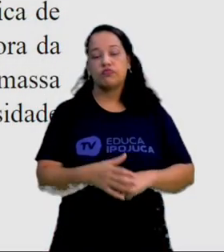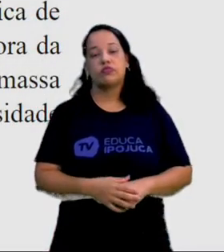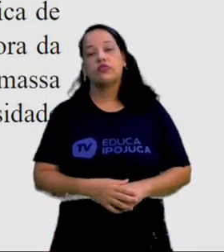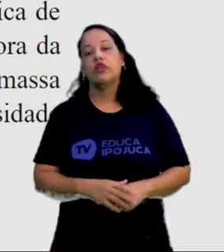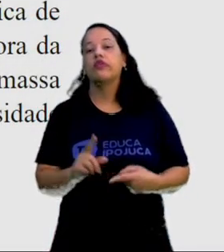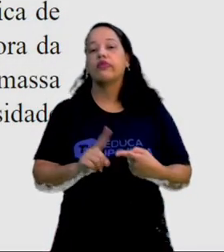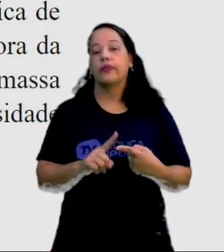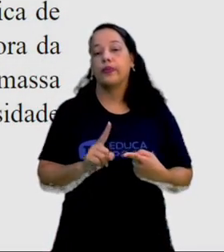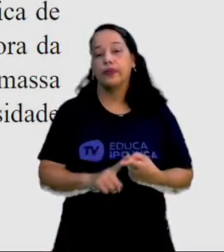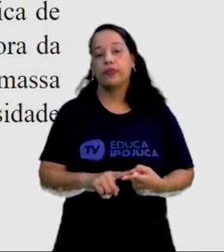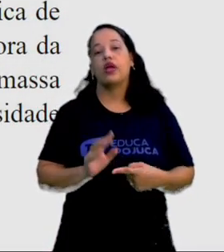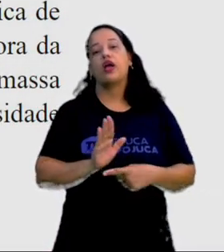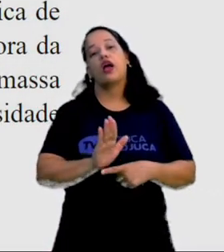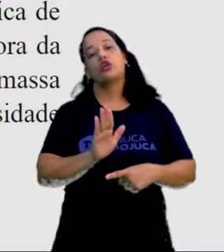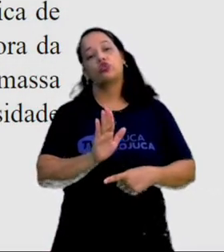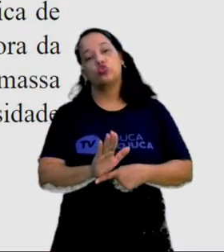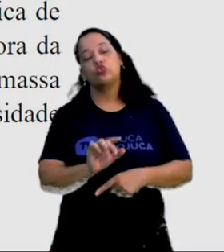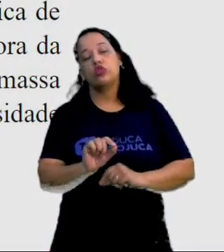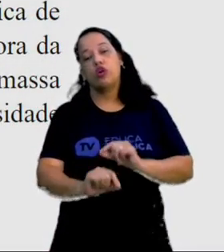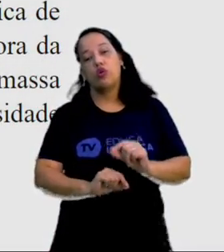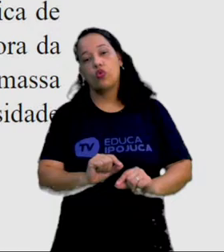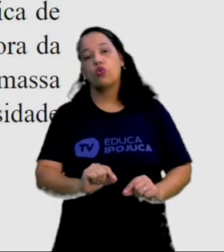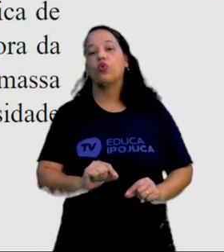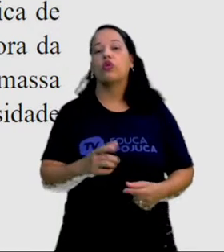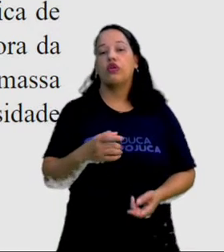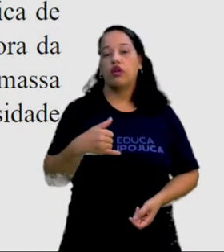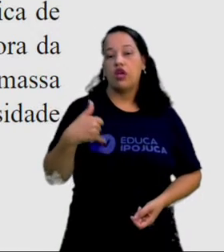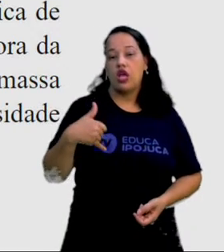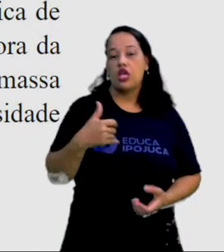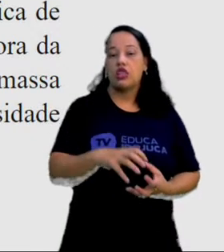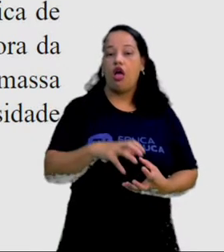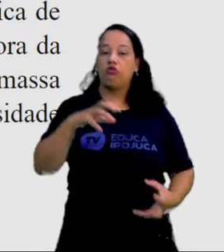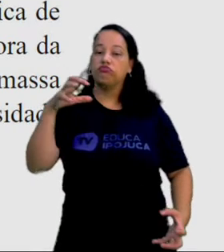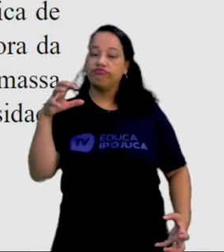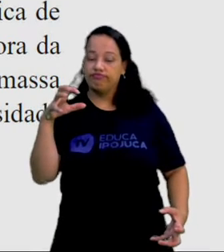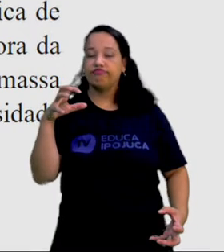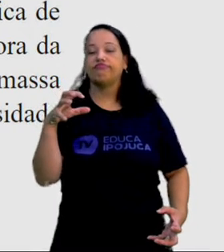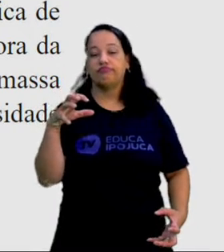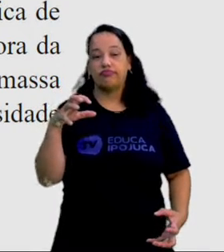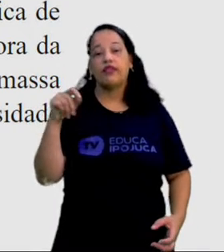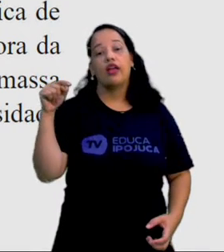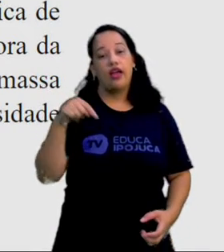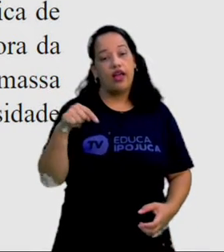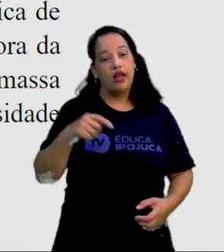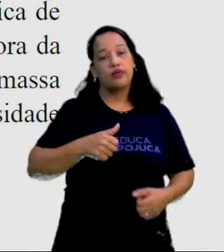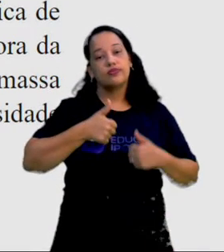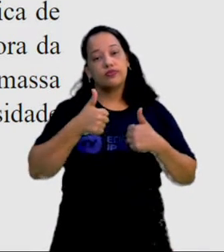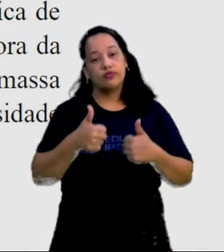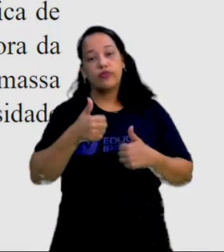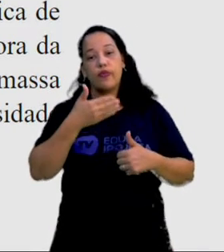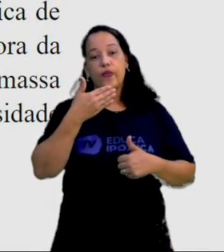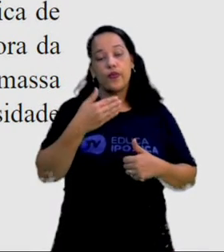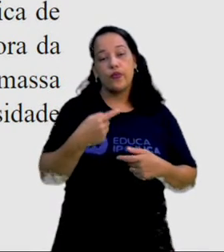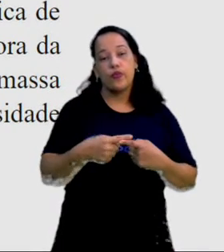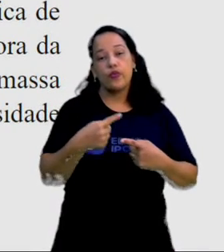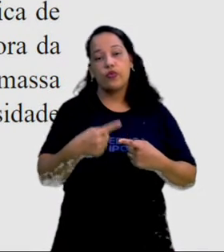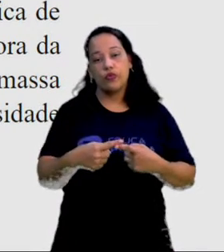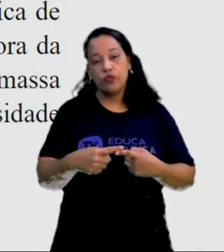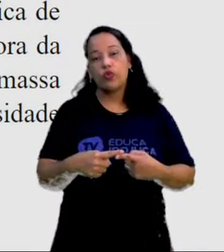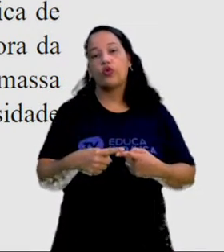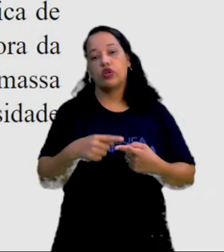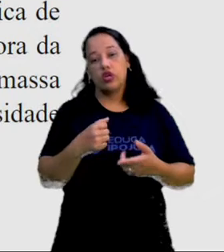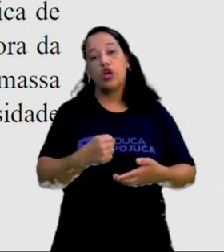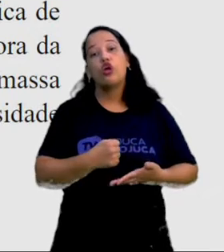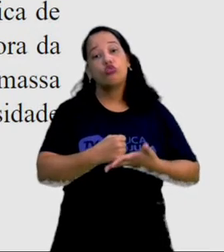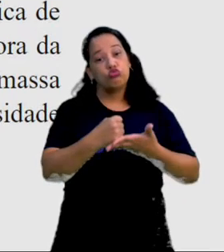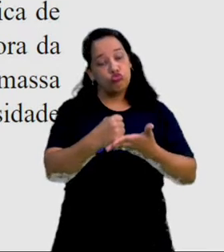ajuda também ali a melhoridade, né? O pessoal da terceira idade, nessa fase da vida, o acompanhamento profissional na prática